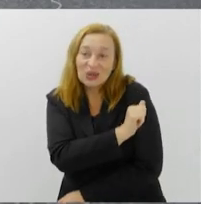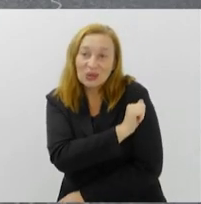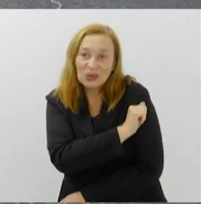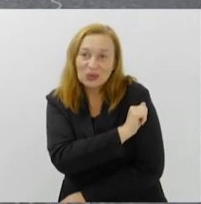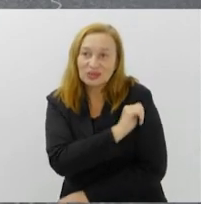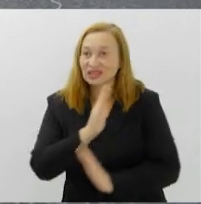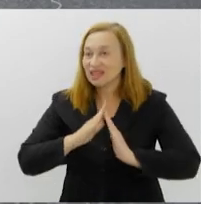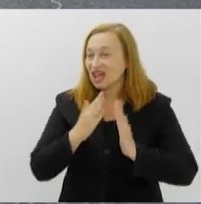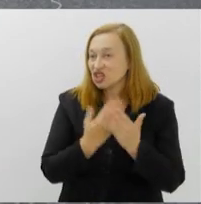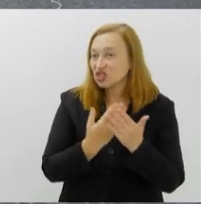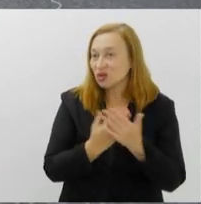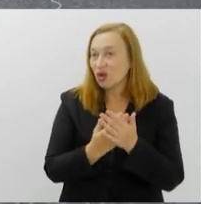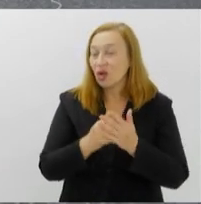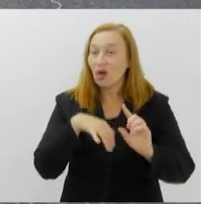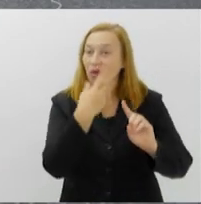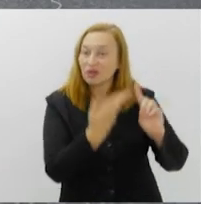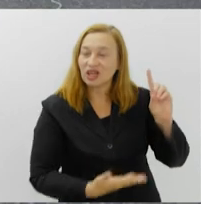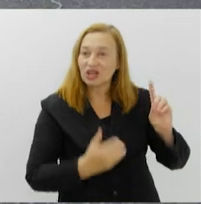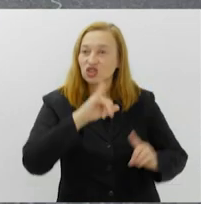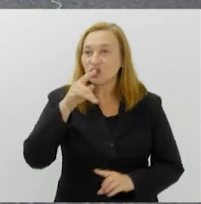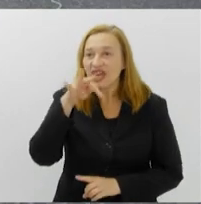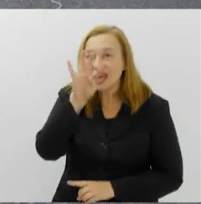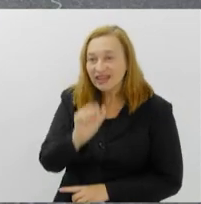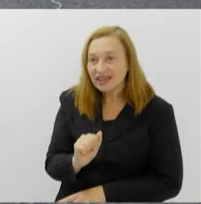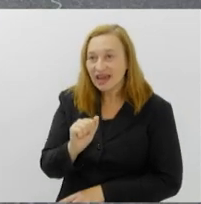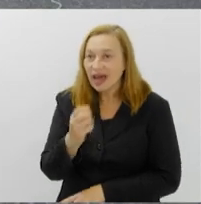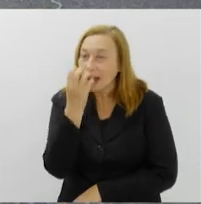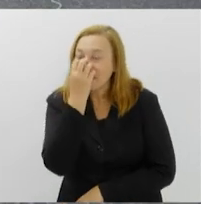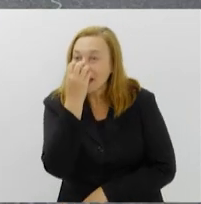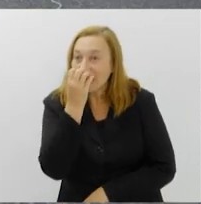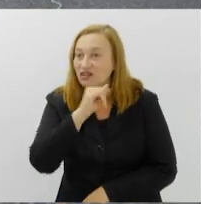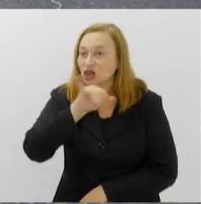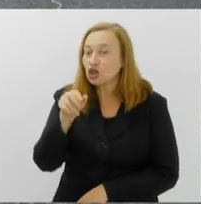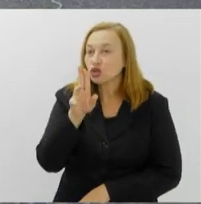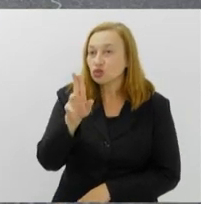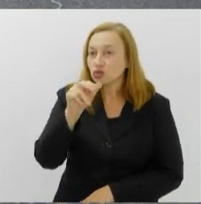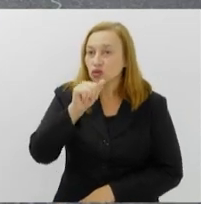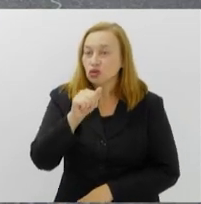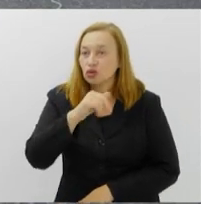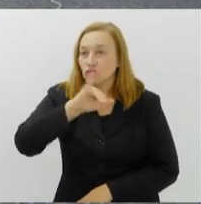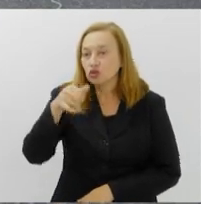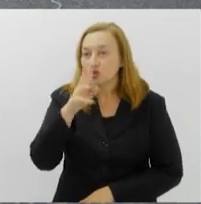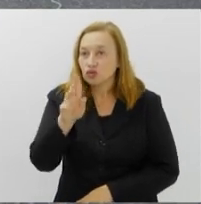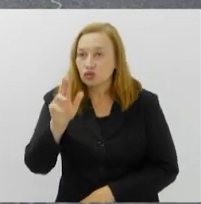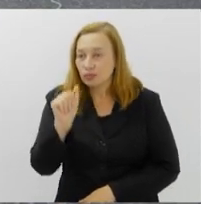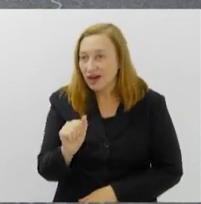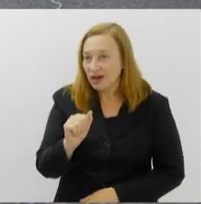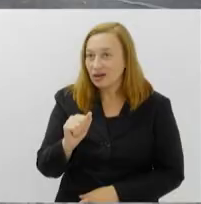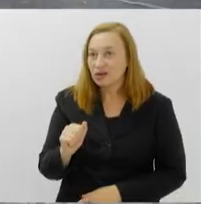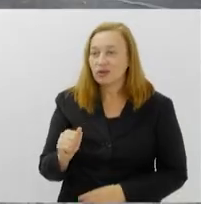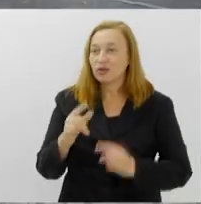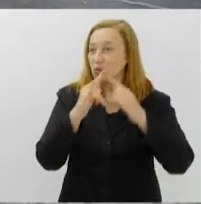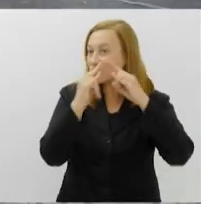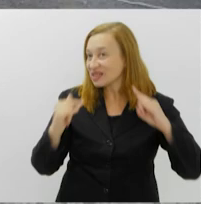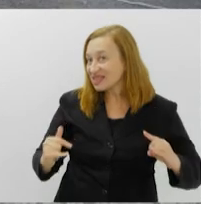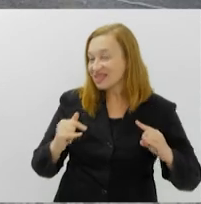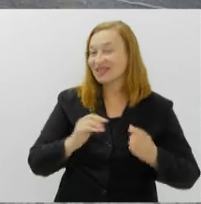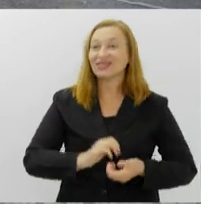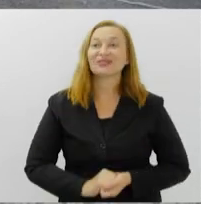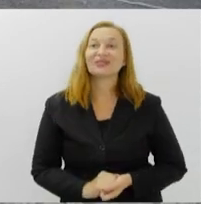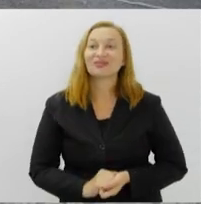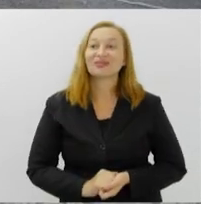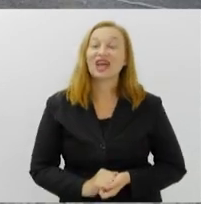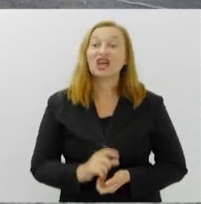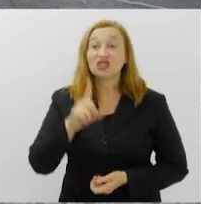fazem uma homenagem à Julieta Hernandes, a palhaça Jujuba, apresentando o Circo da Julieta. Richard Riguete,